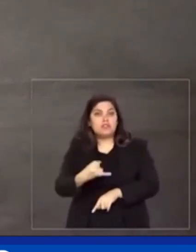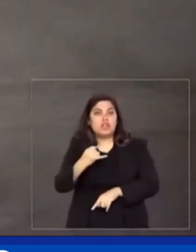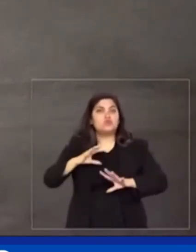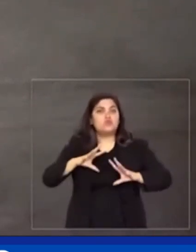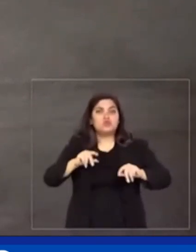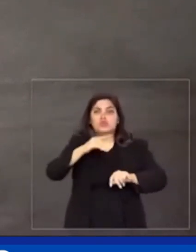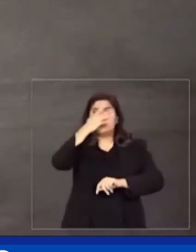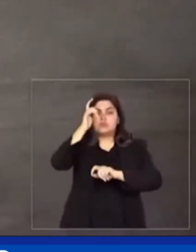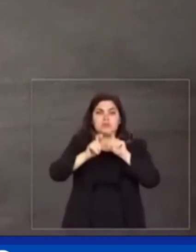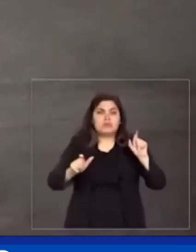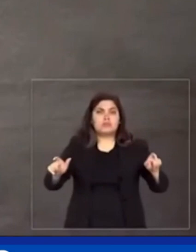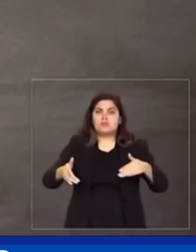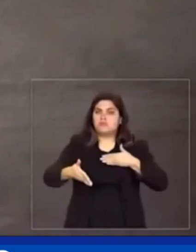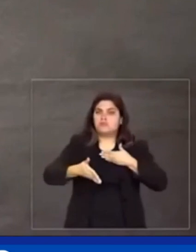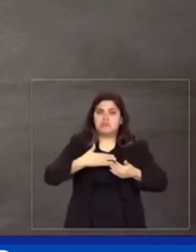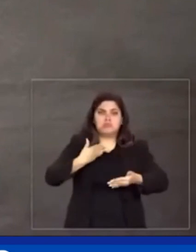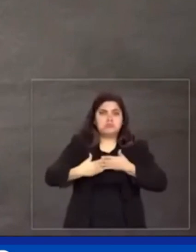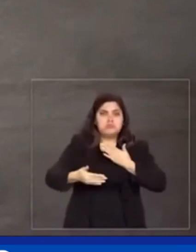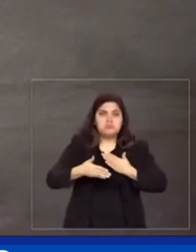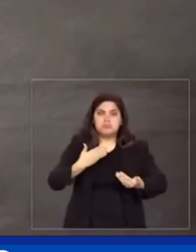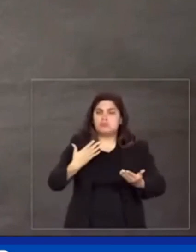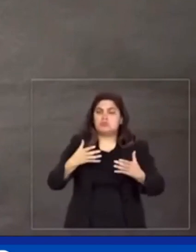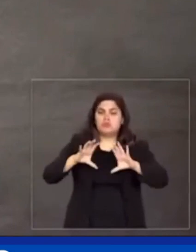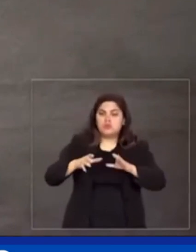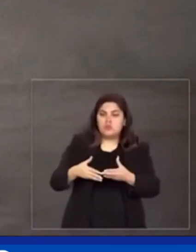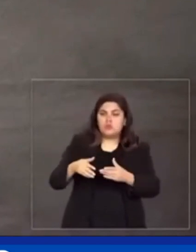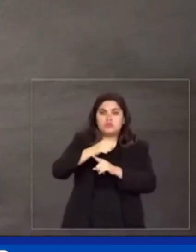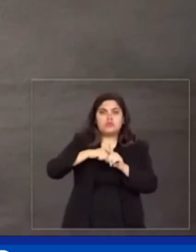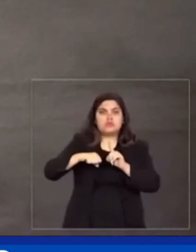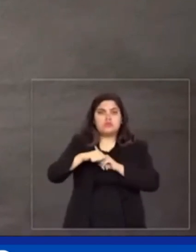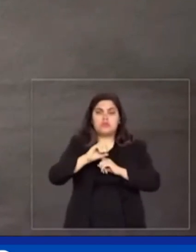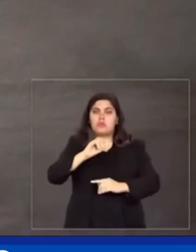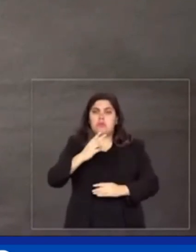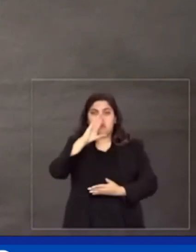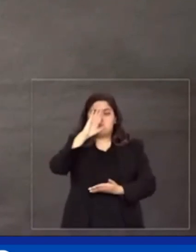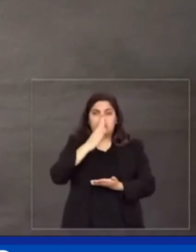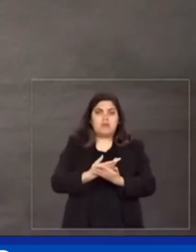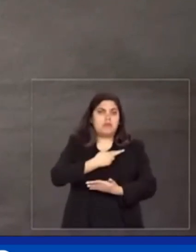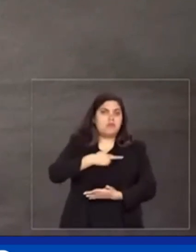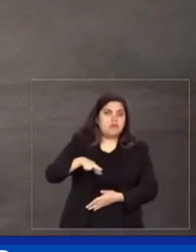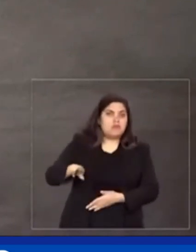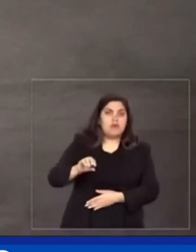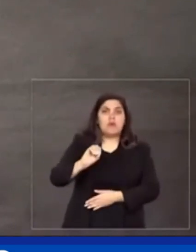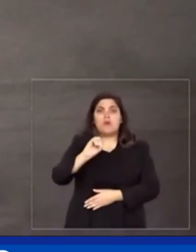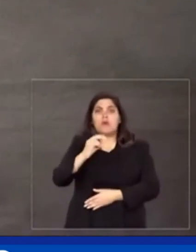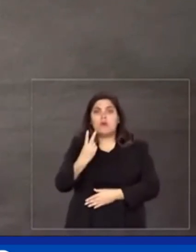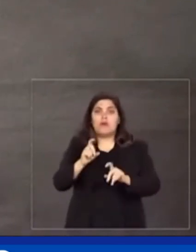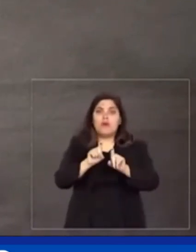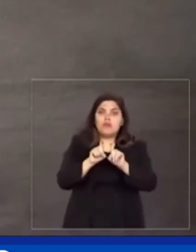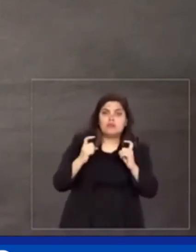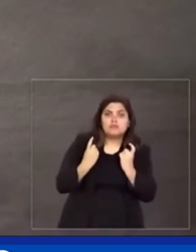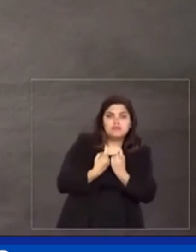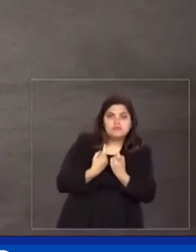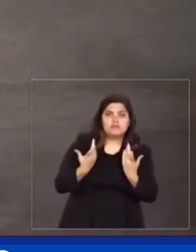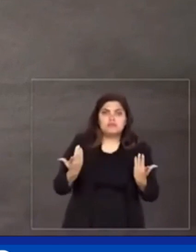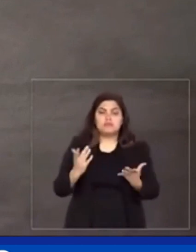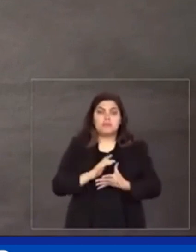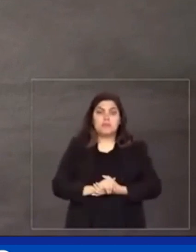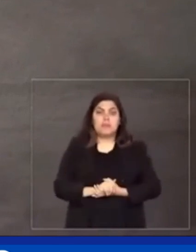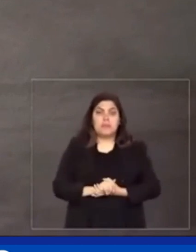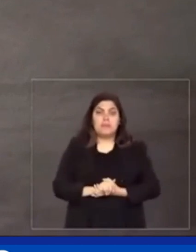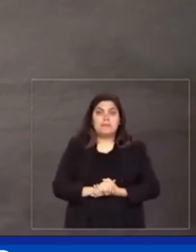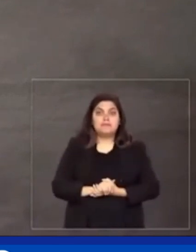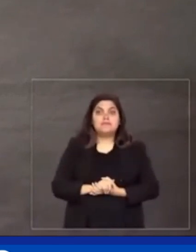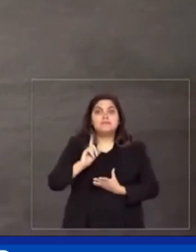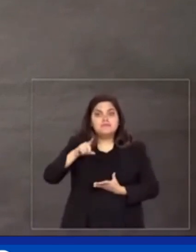todas independentemente da classe social ou crença religiosa ou orientação sexual. É